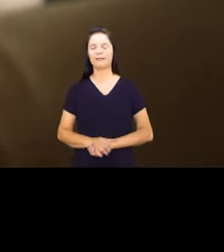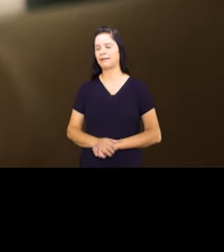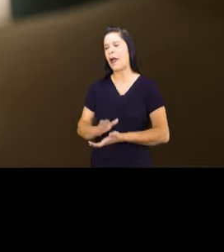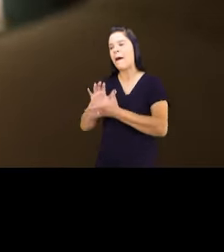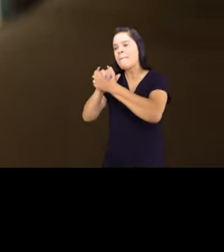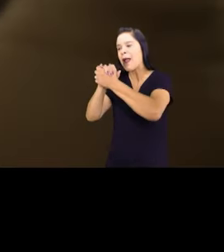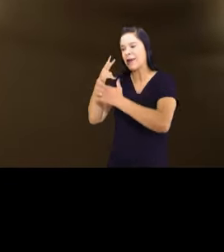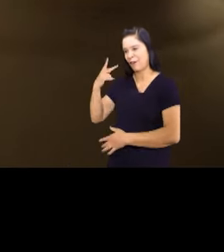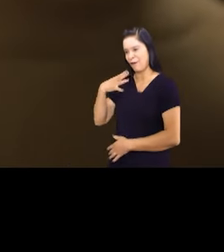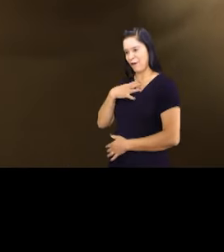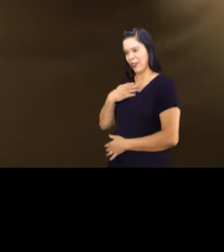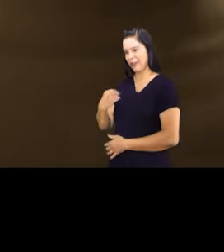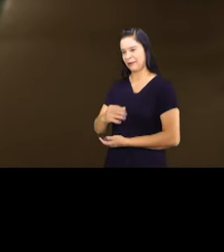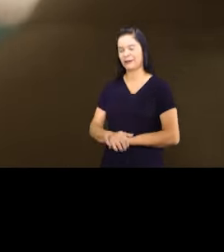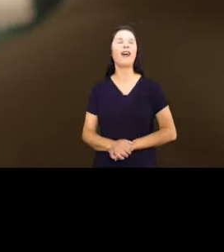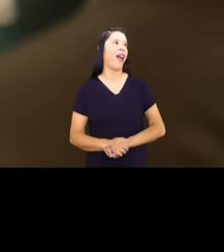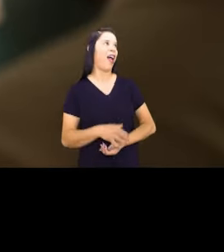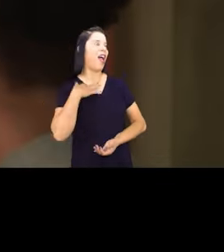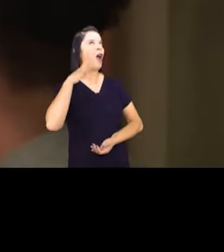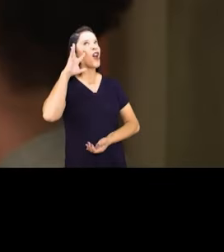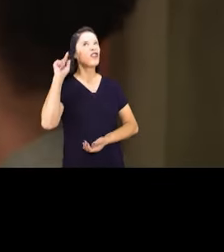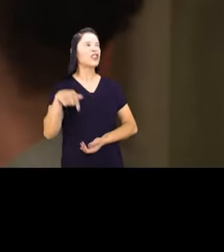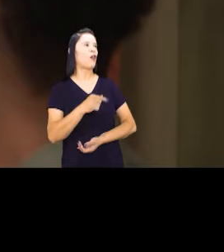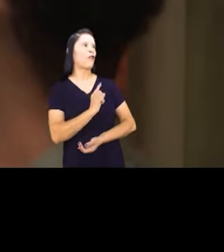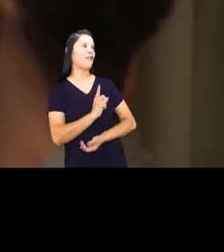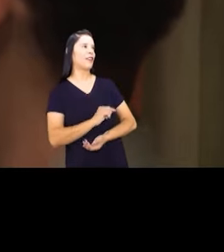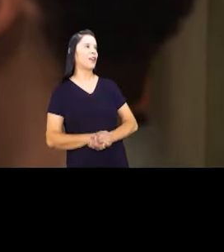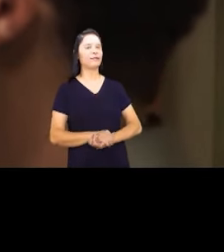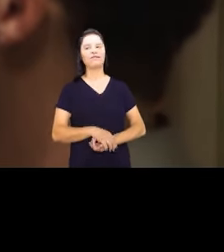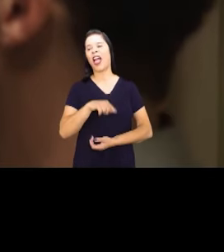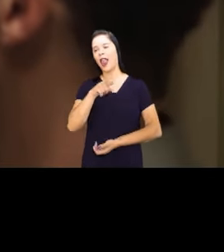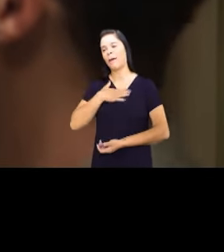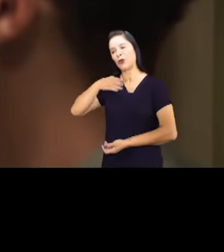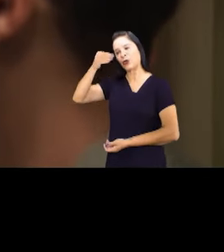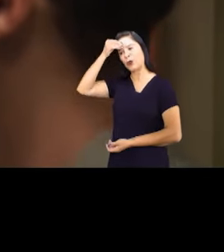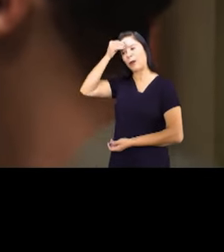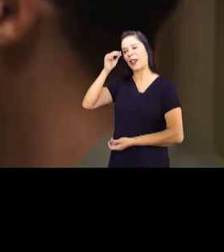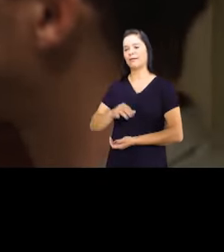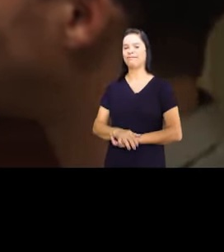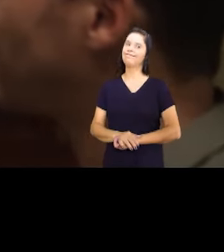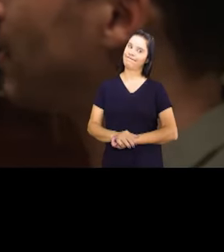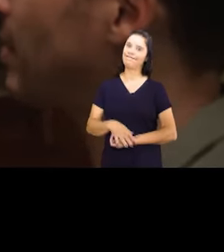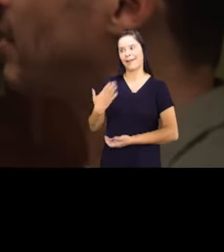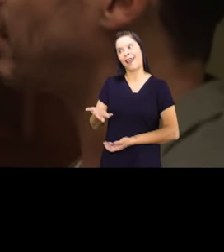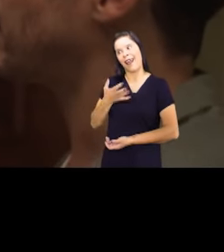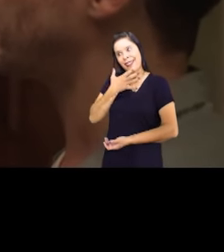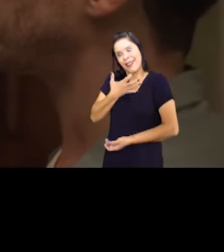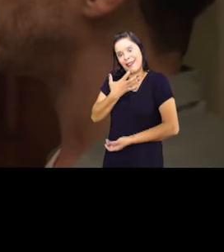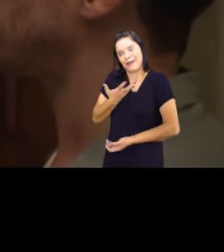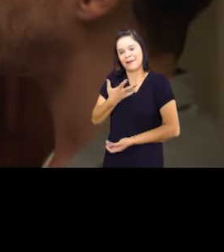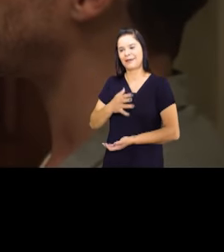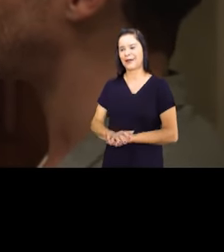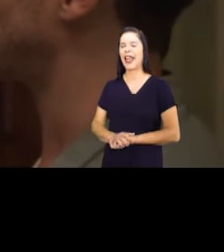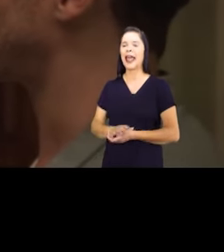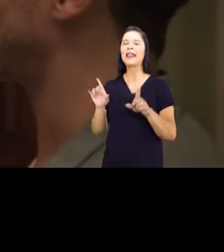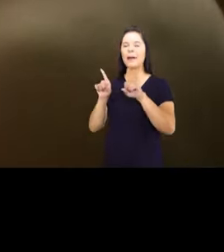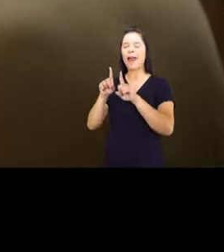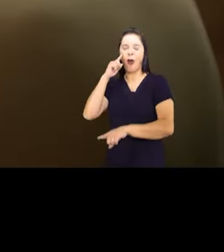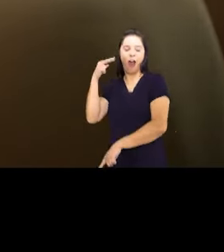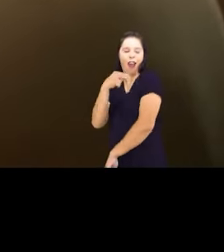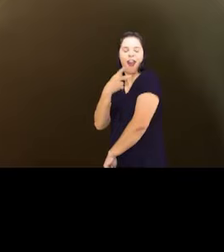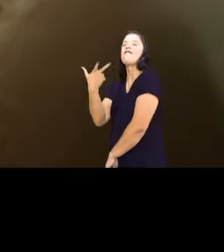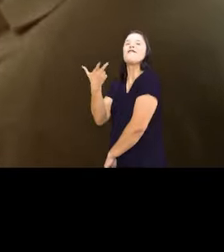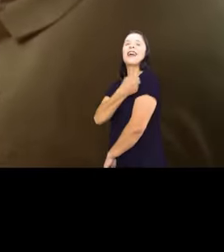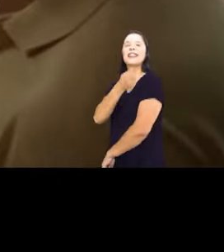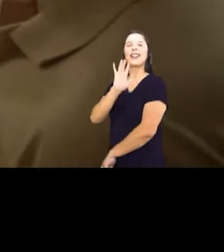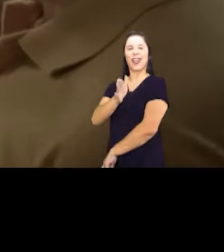Parabéns pelo moleque. É, achei que você nem vinha. É meu sobrinho. E é Natal. E ó, eu